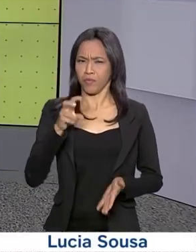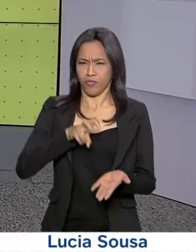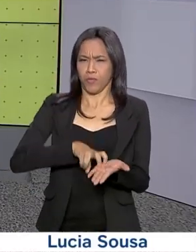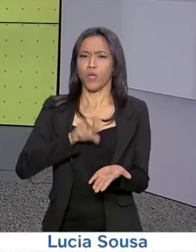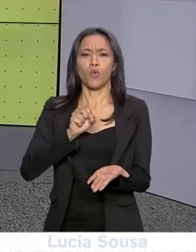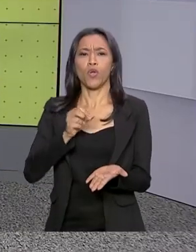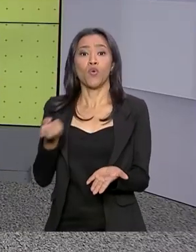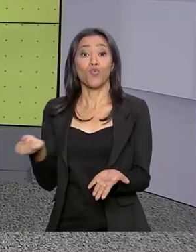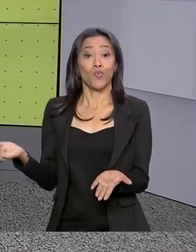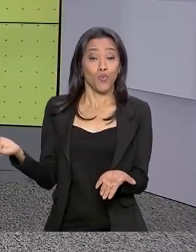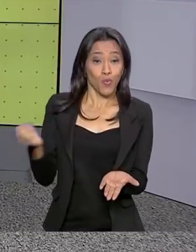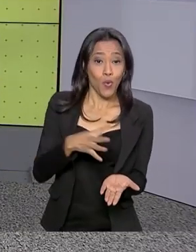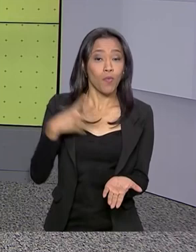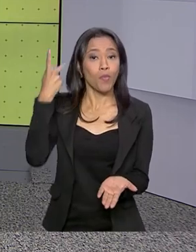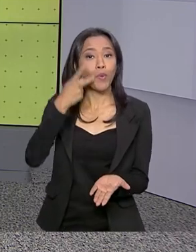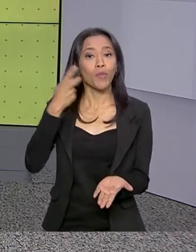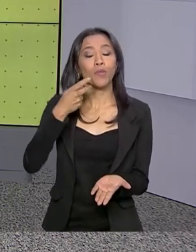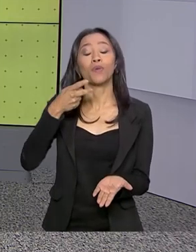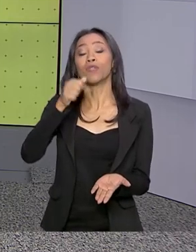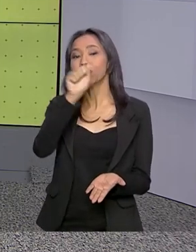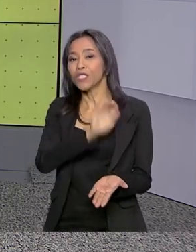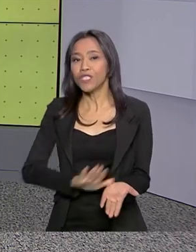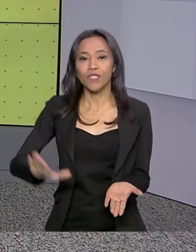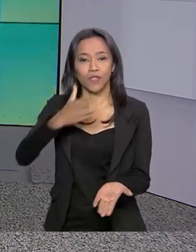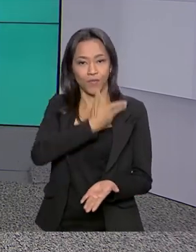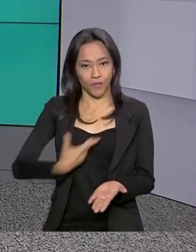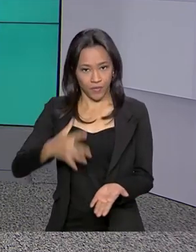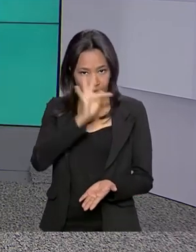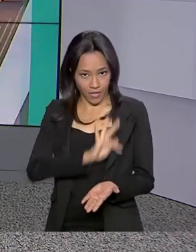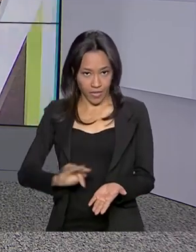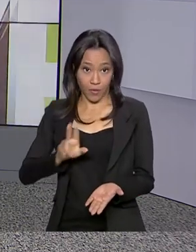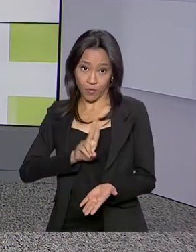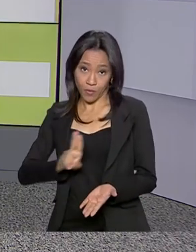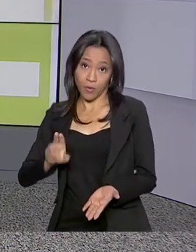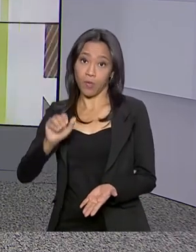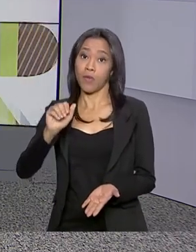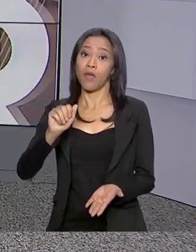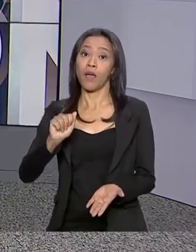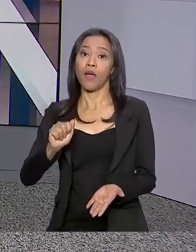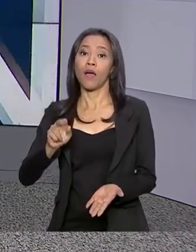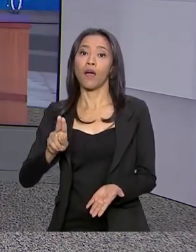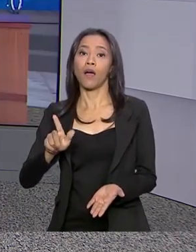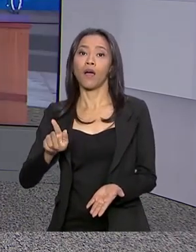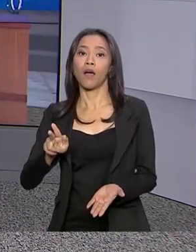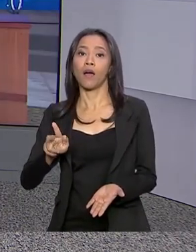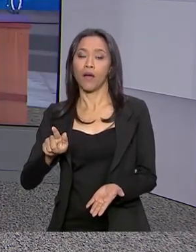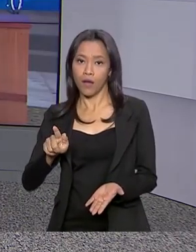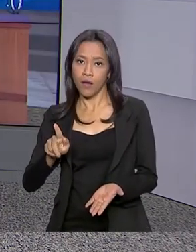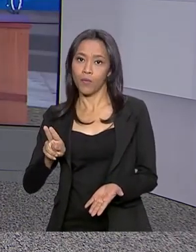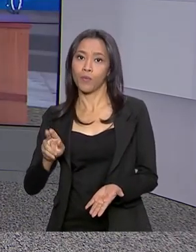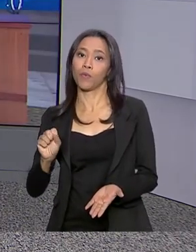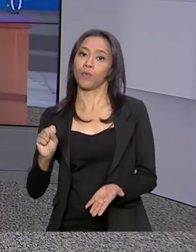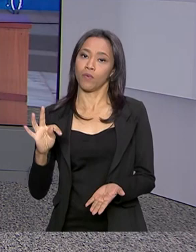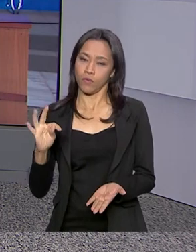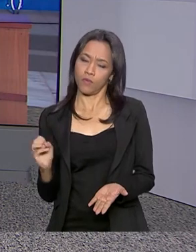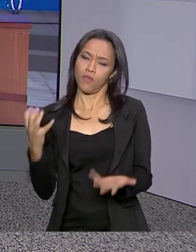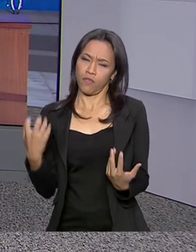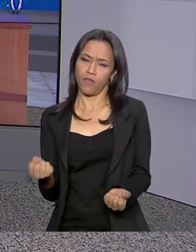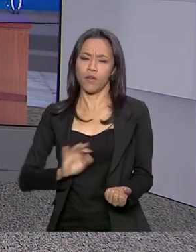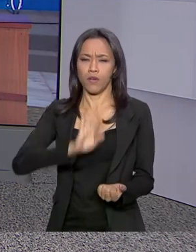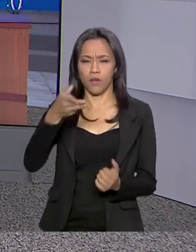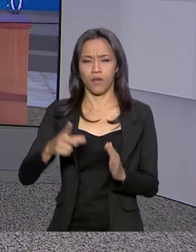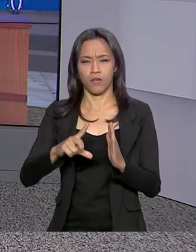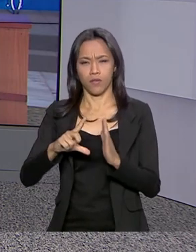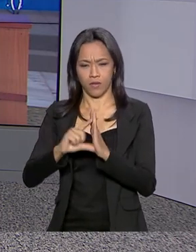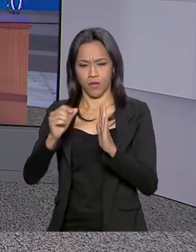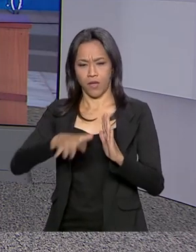novo Procurador-Geral da República, Augusto Aras. E nós vamos até o Palácio do Planalto conversar com a repórter Luciana Colares de